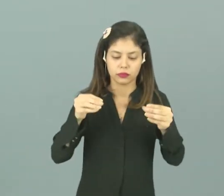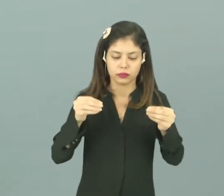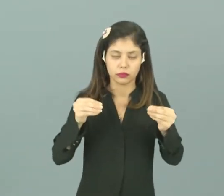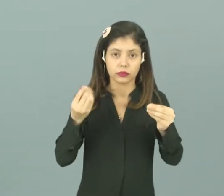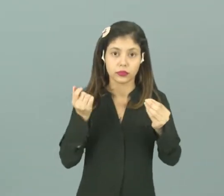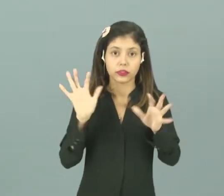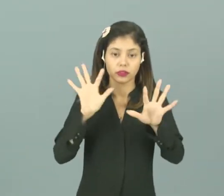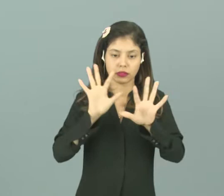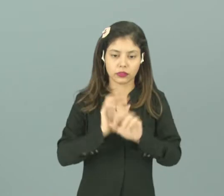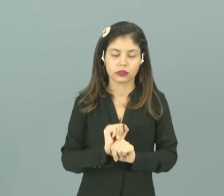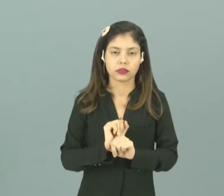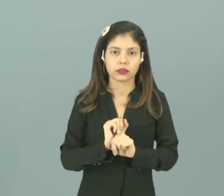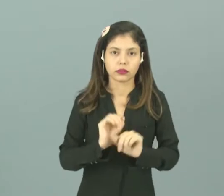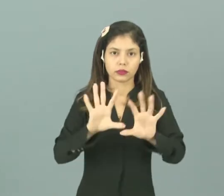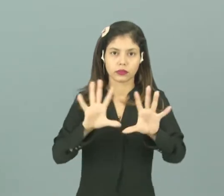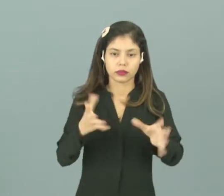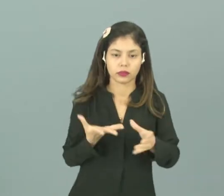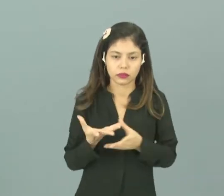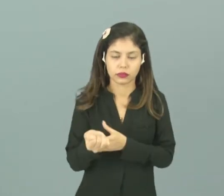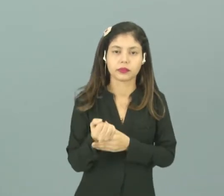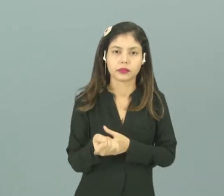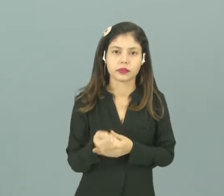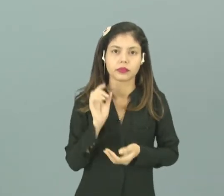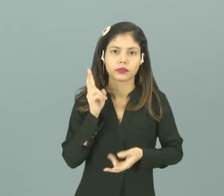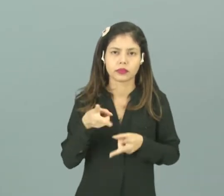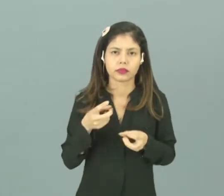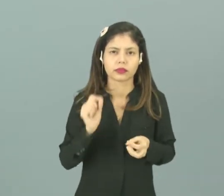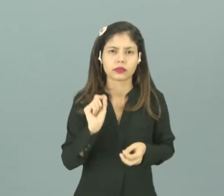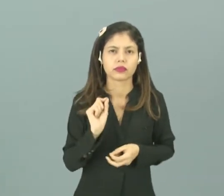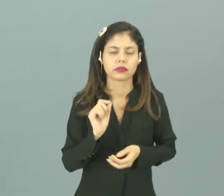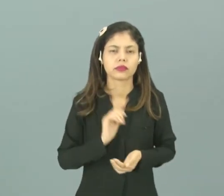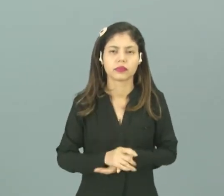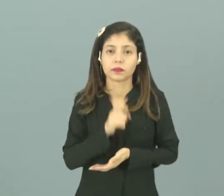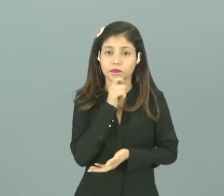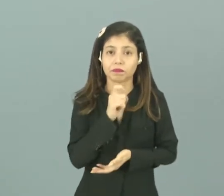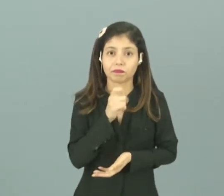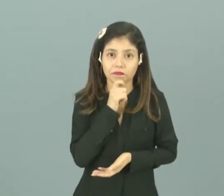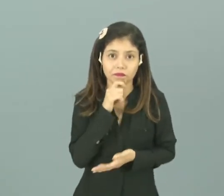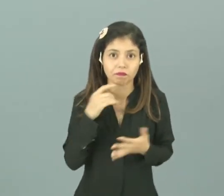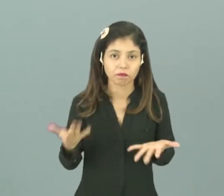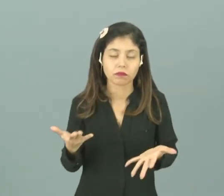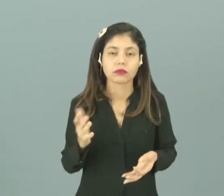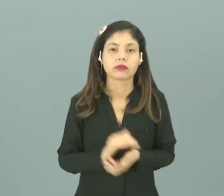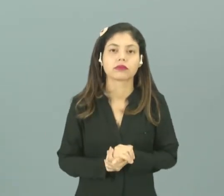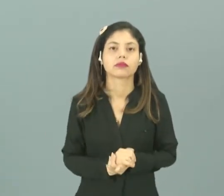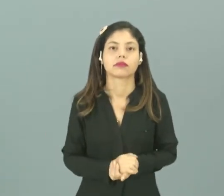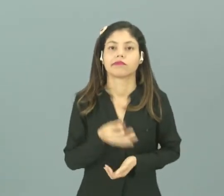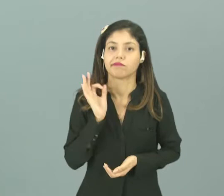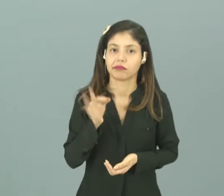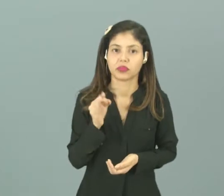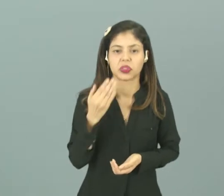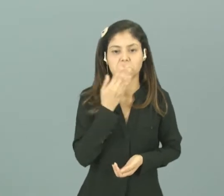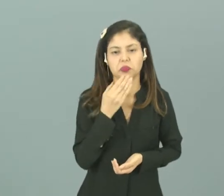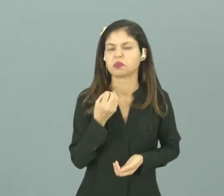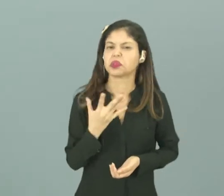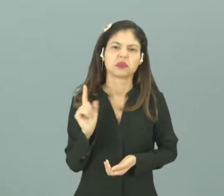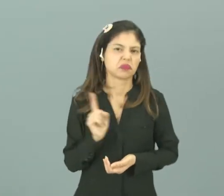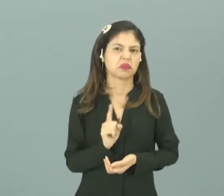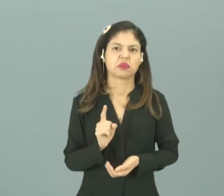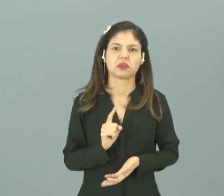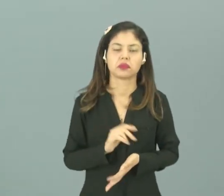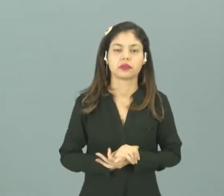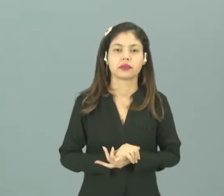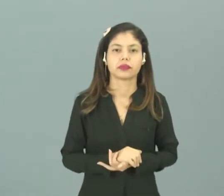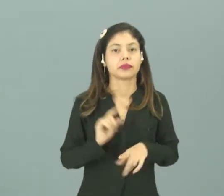desligada. Quando você receber aquele salgado, você vai perceber que ele está extremamente frio, e que certamente o sabor dele não vai ser dos melhores.